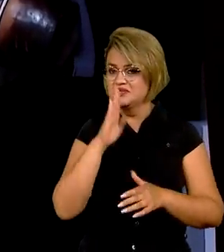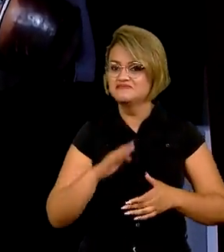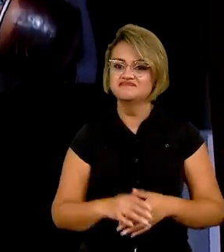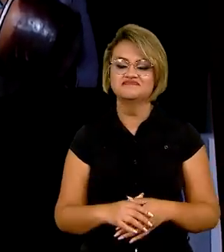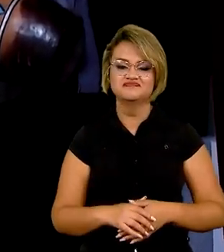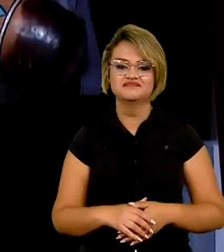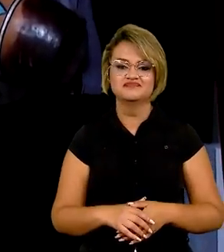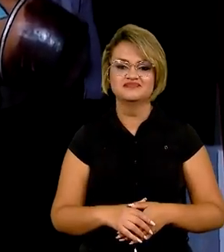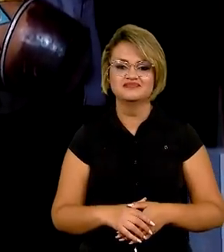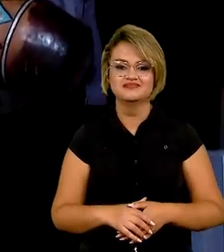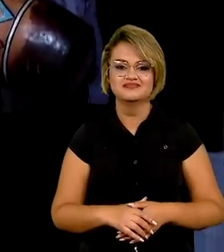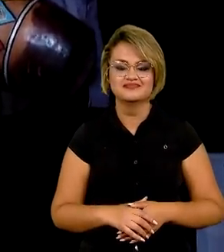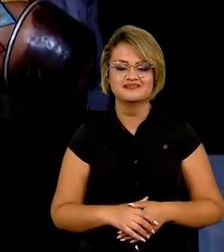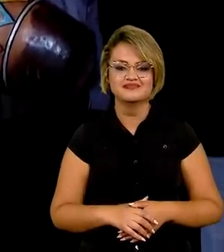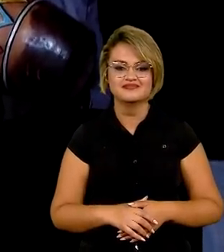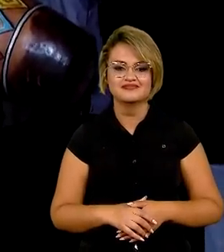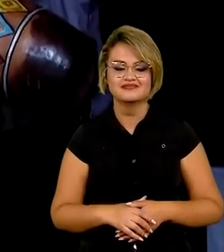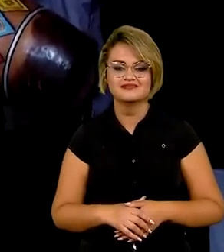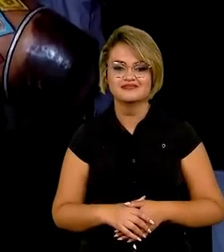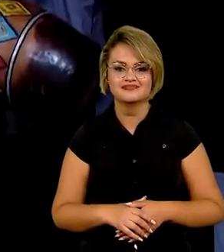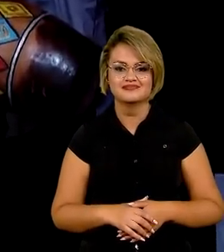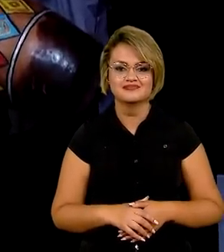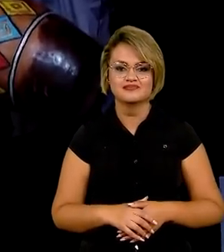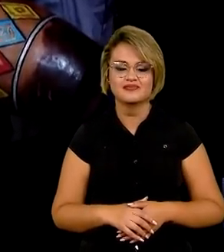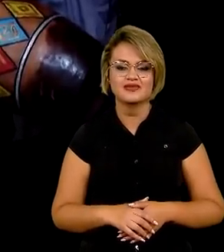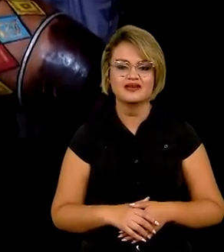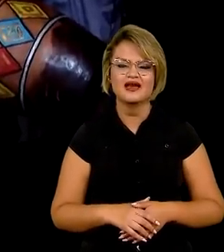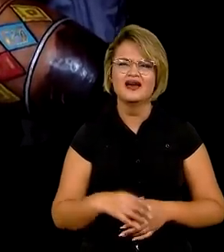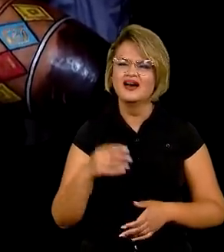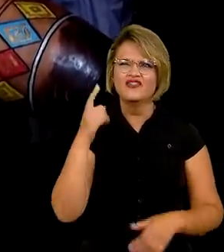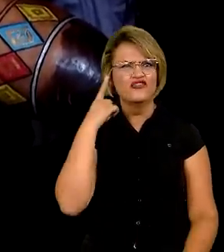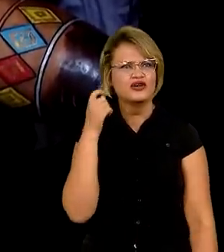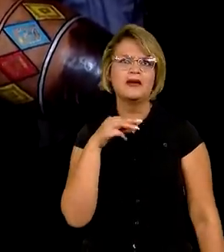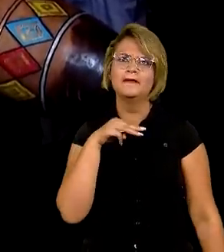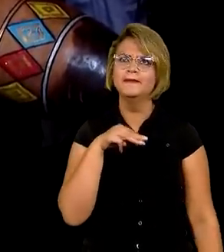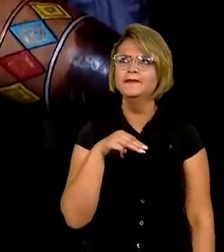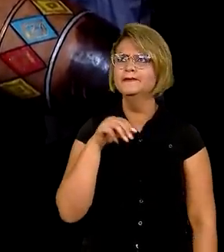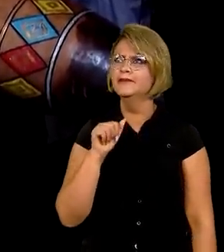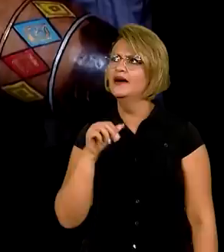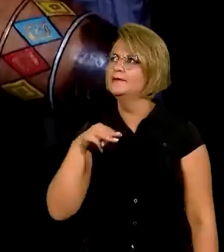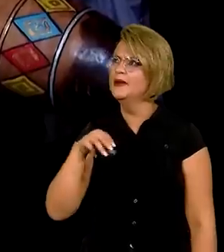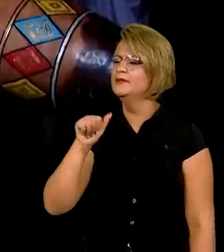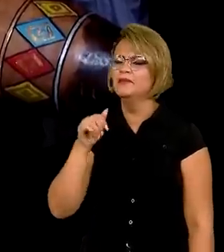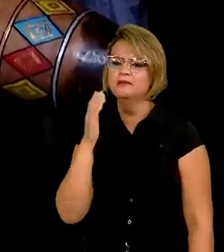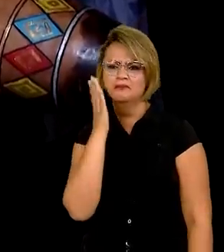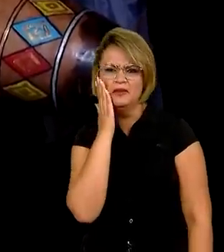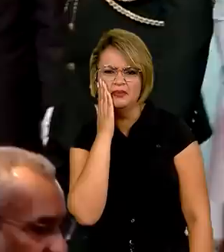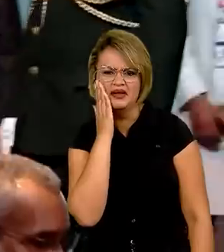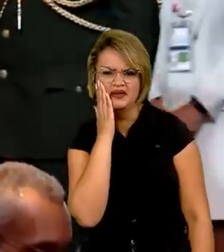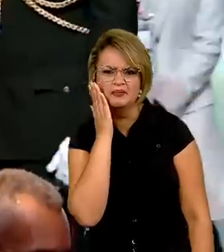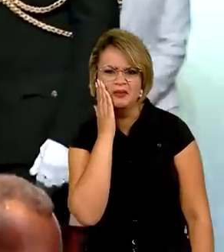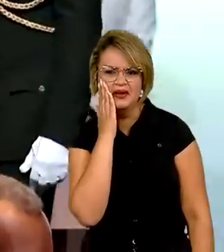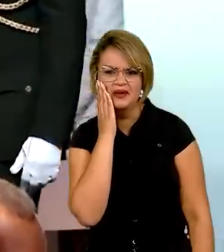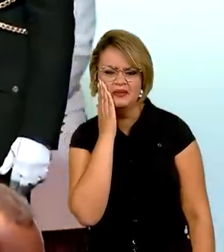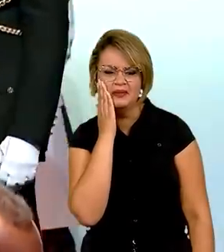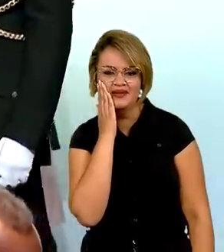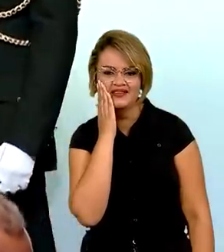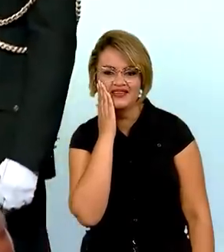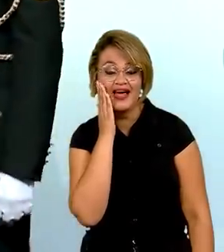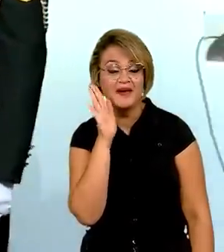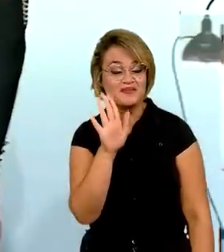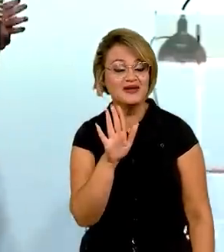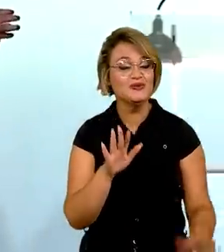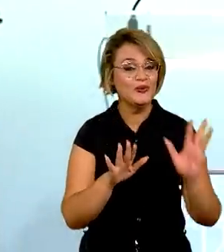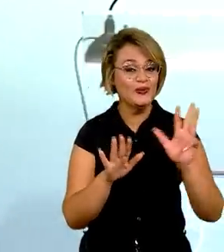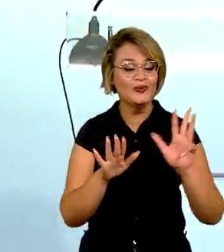Mamá, mamá, mamá, Mamá, mamá, mamãe? Mas para papai, o presidente Lula